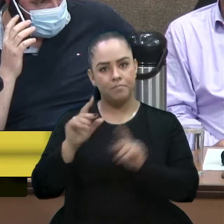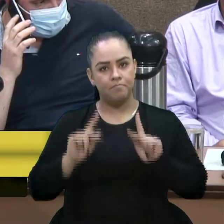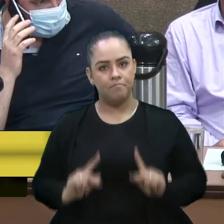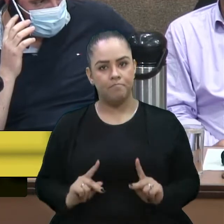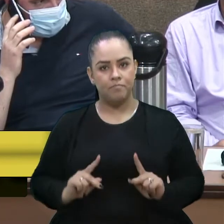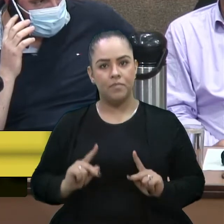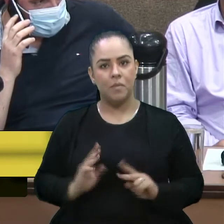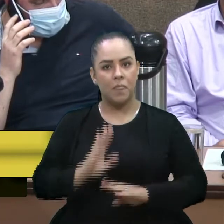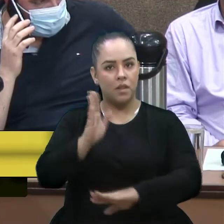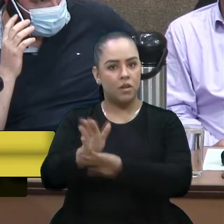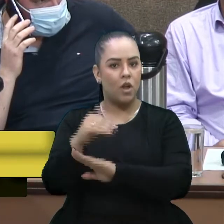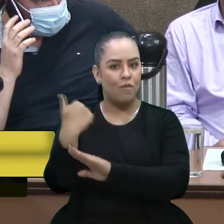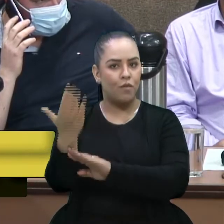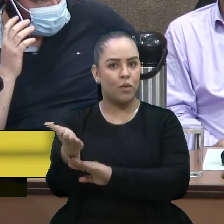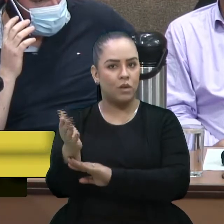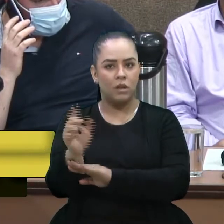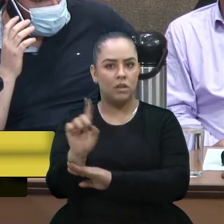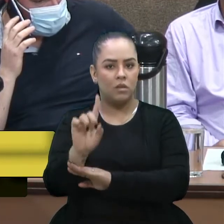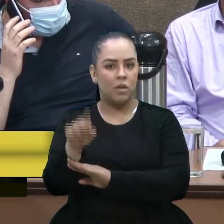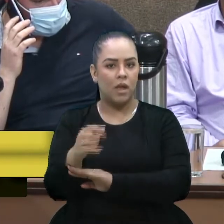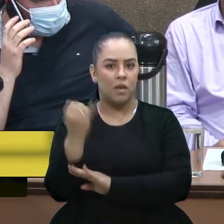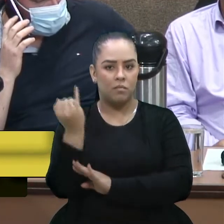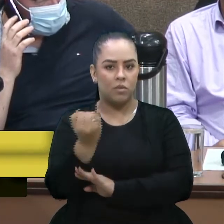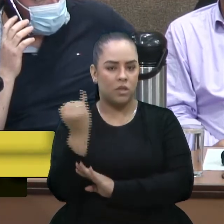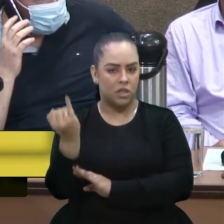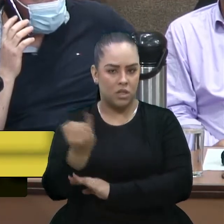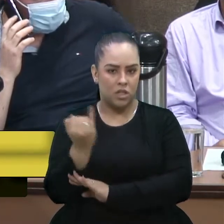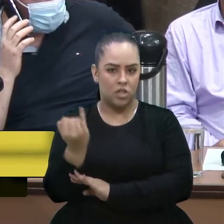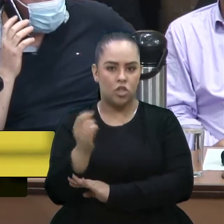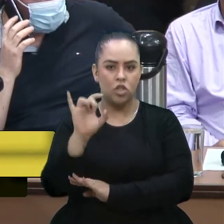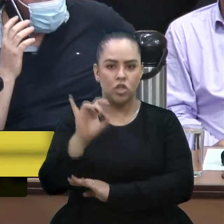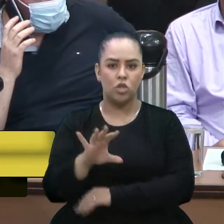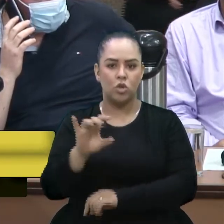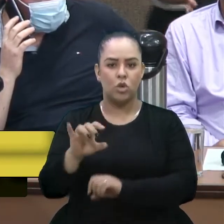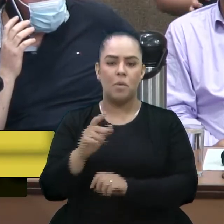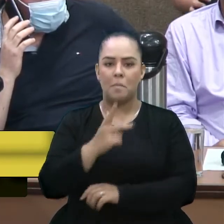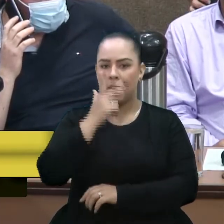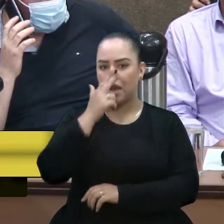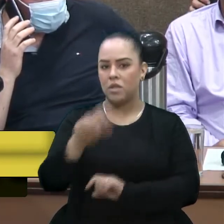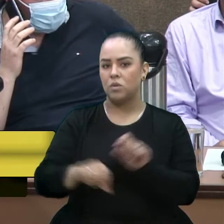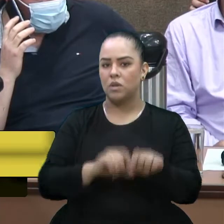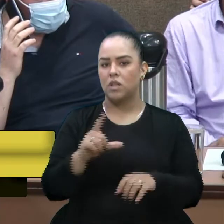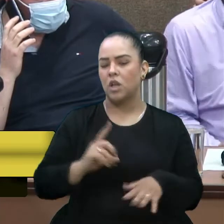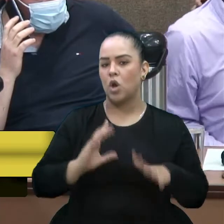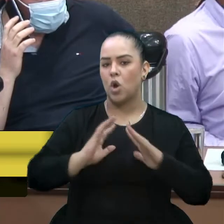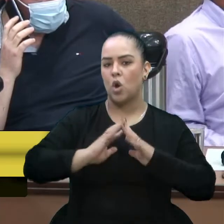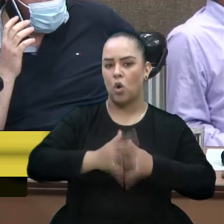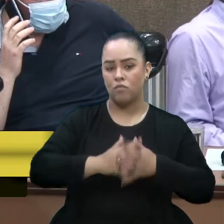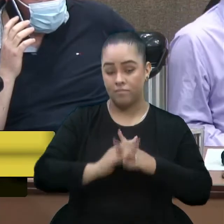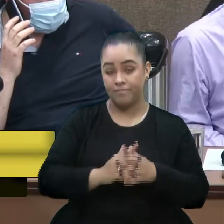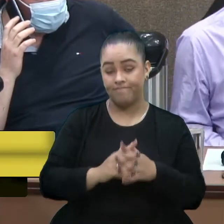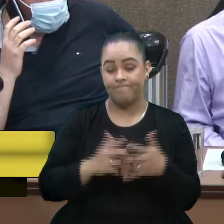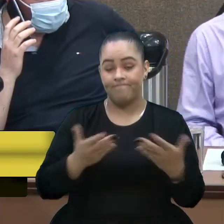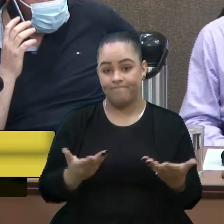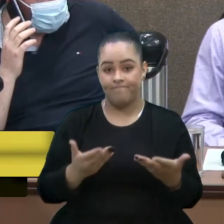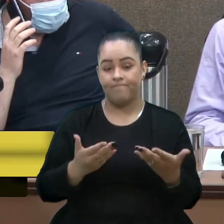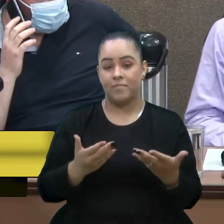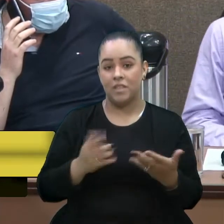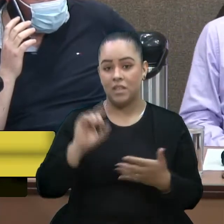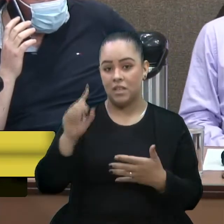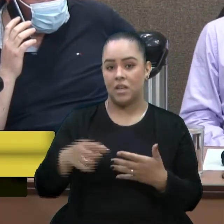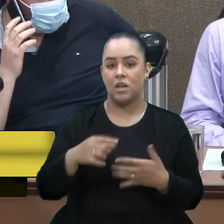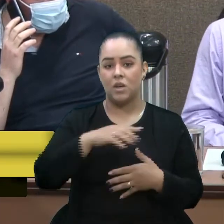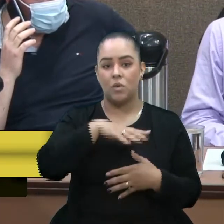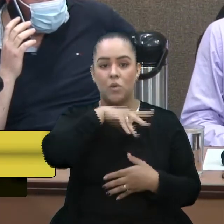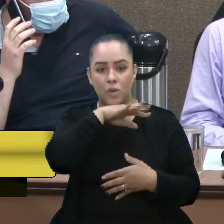chega ali fora e não dão importância, e só dão importância, parece para aquilo que gera polêmica e, infelizmente, jogar a população